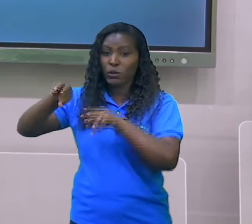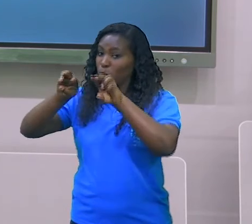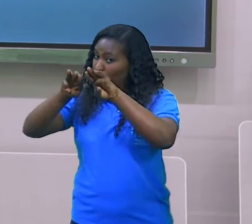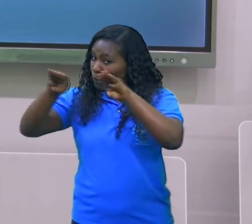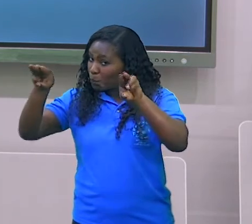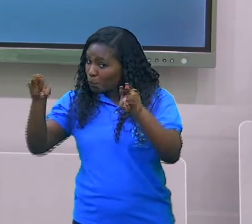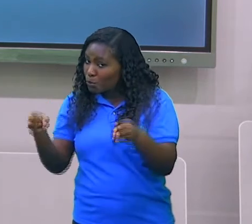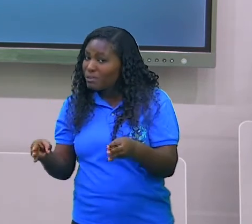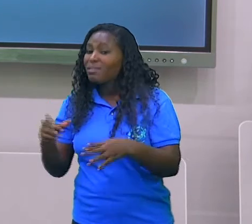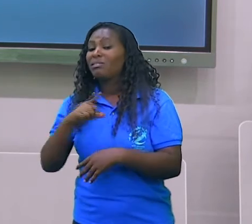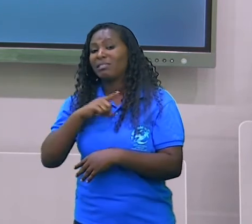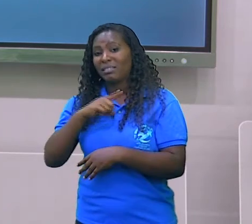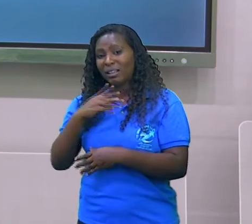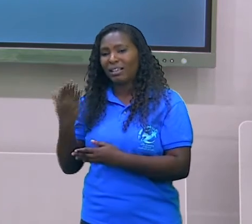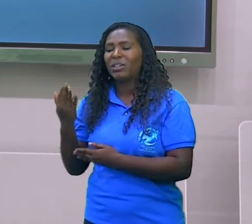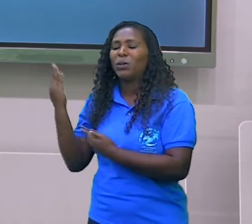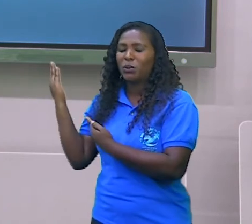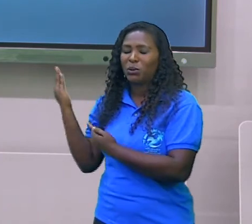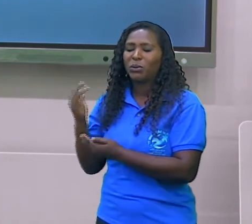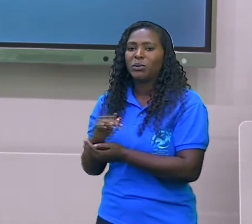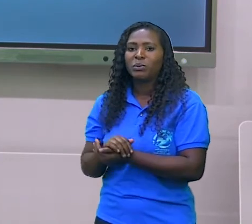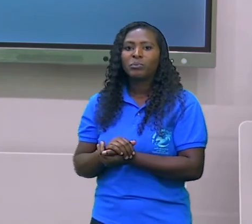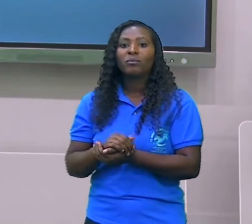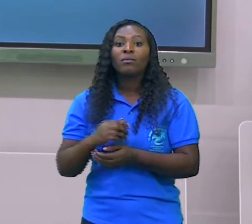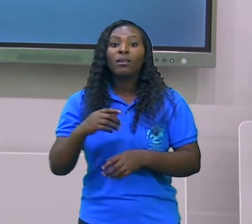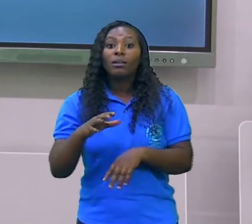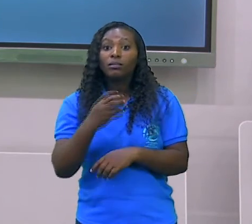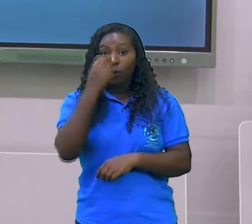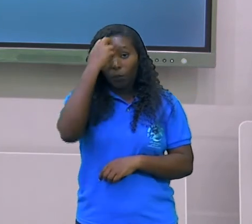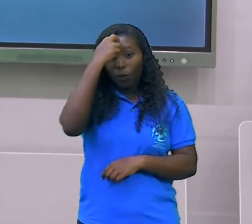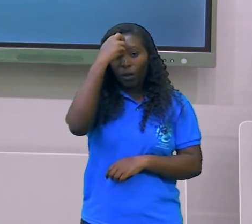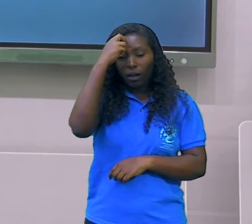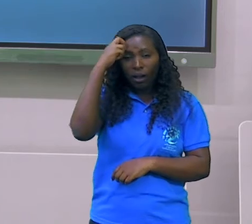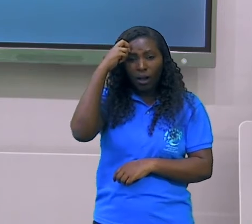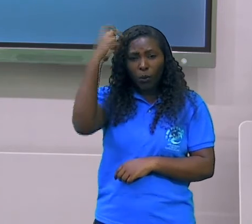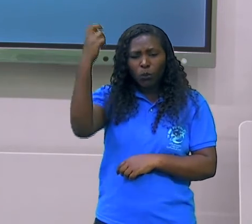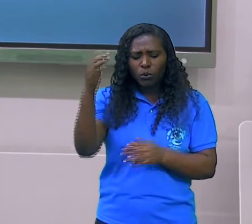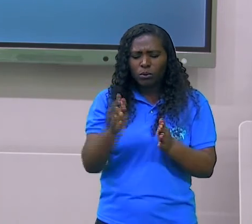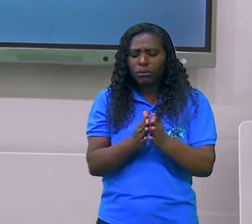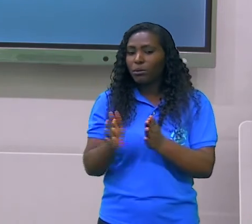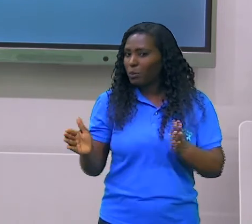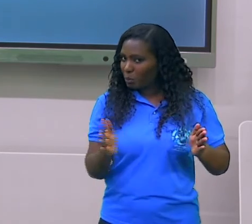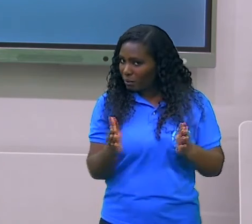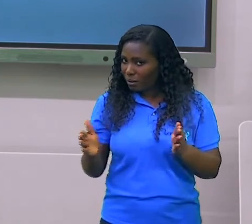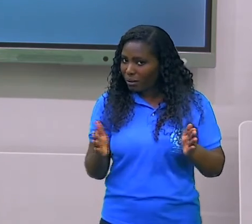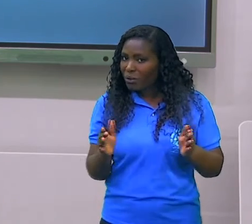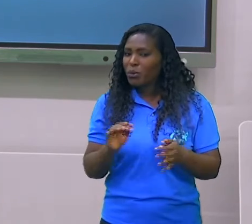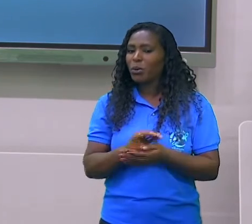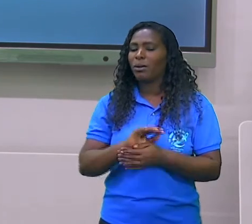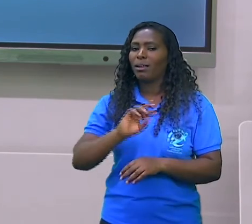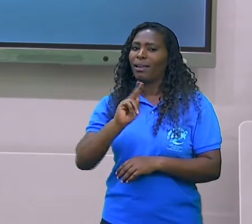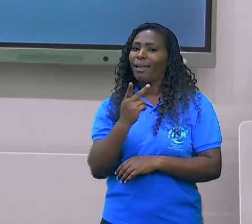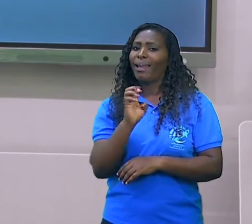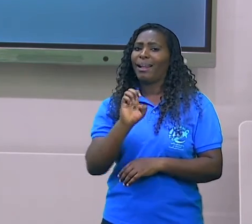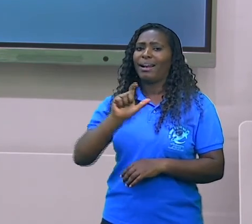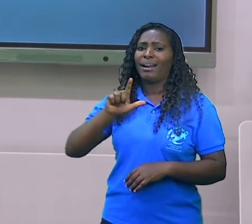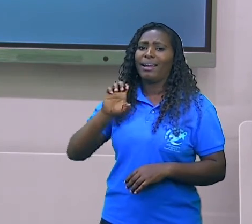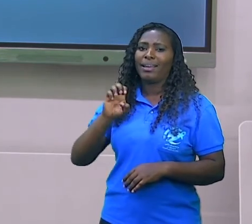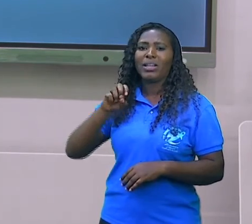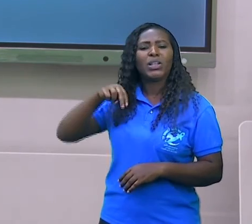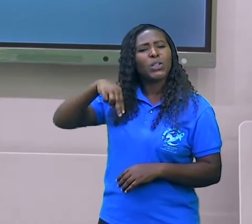onde ficavam essas sete maravilhas. A cultura helenística se destacou na arte de escultura, com suas obras